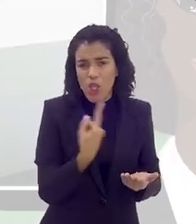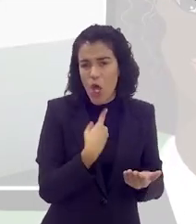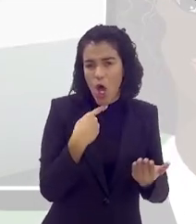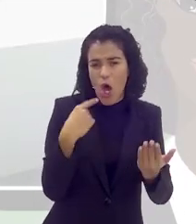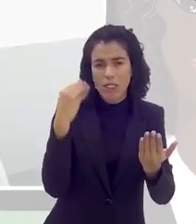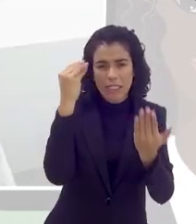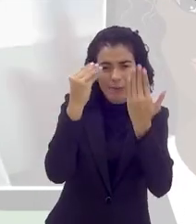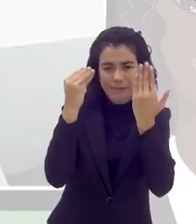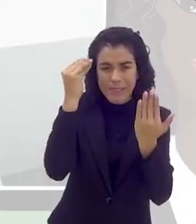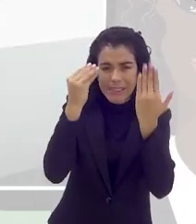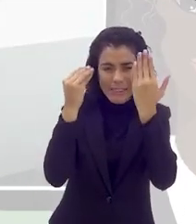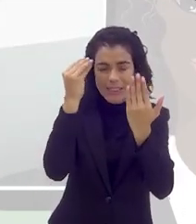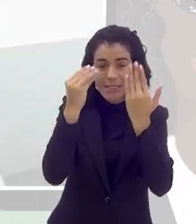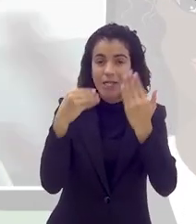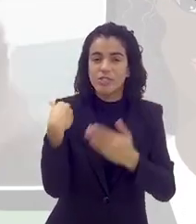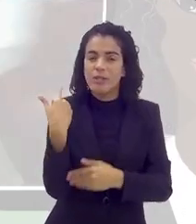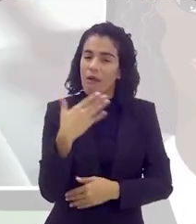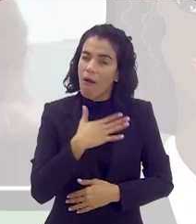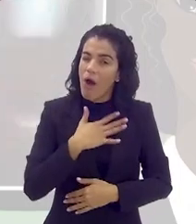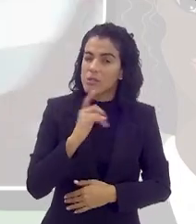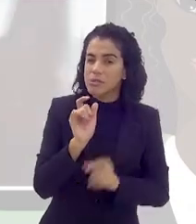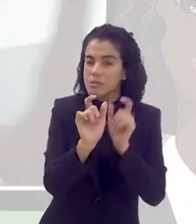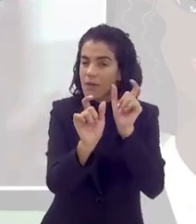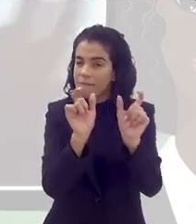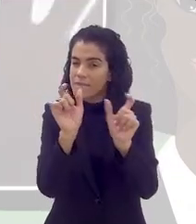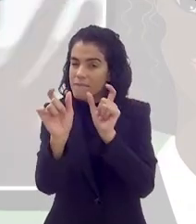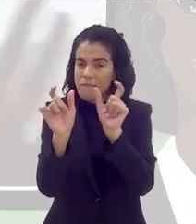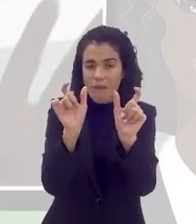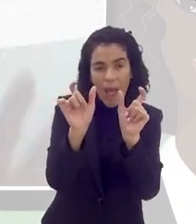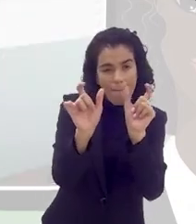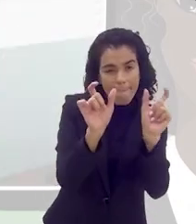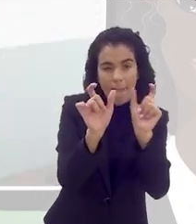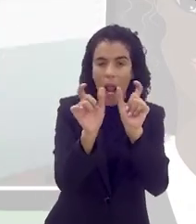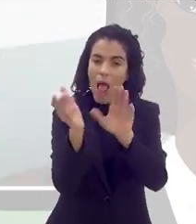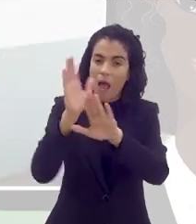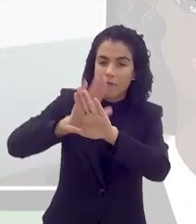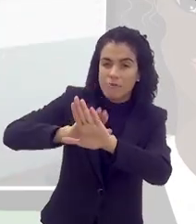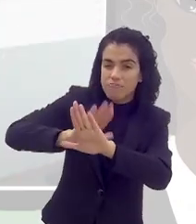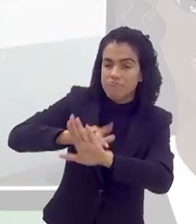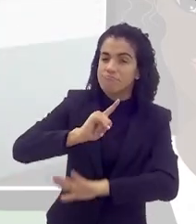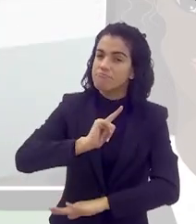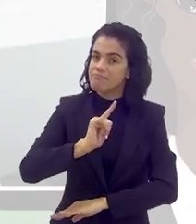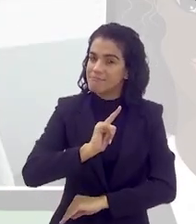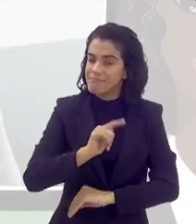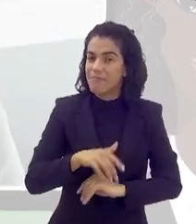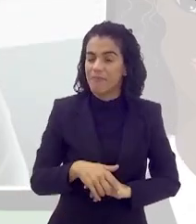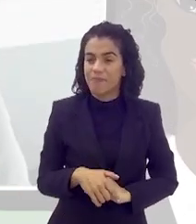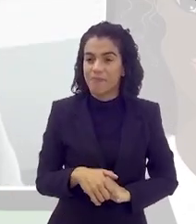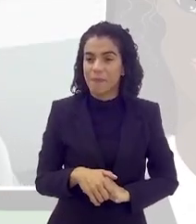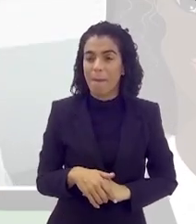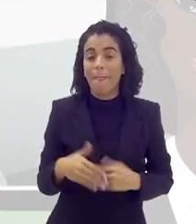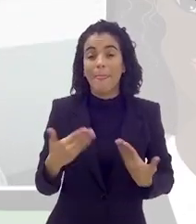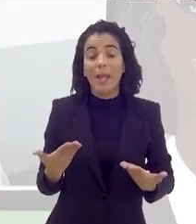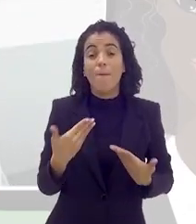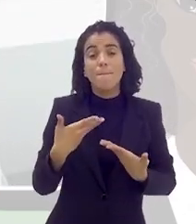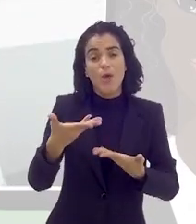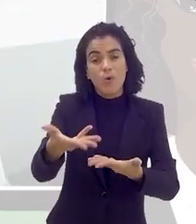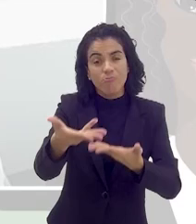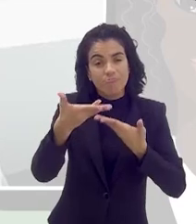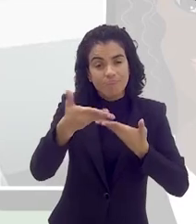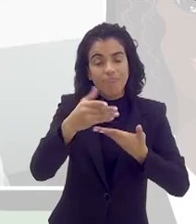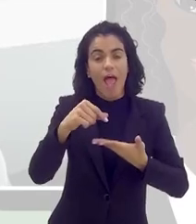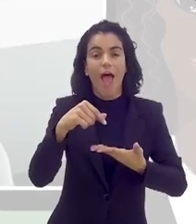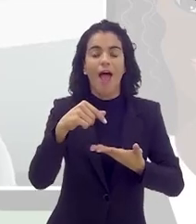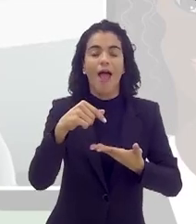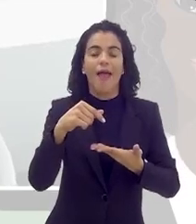gente da Psicanálise gosta muito das palavras. A gente acha que as palavras têm um efeito, uma denúncia muito grande, né? Então o meu